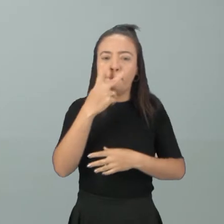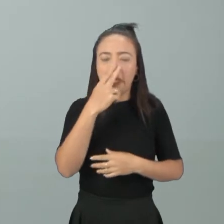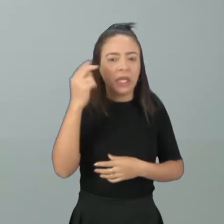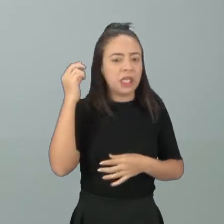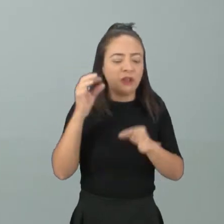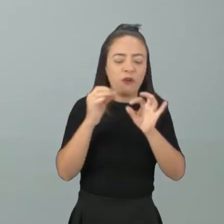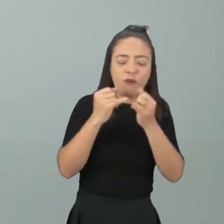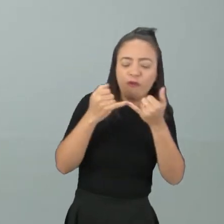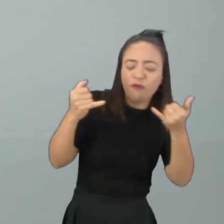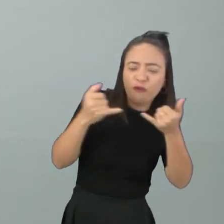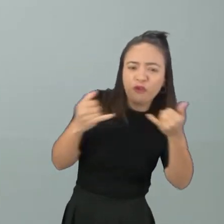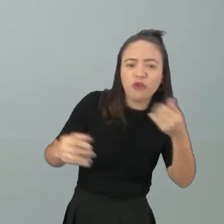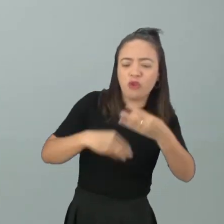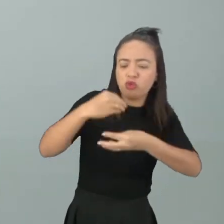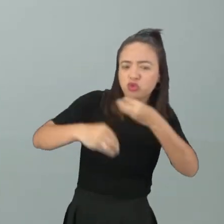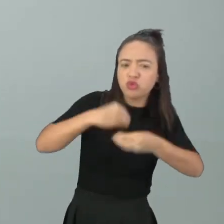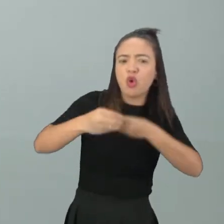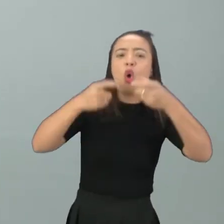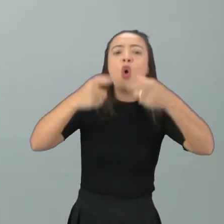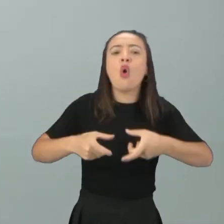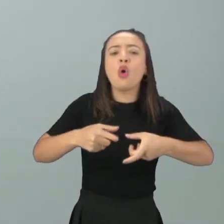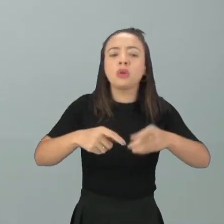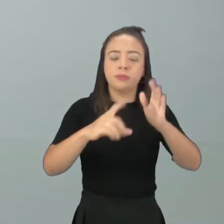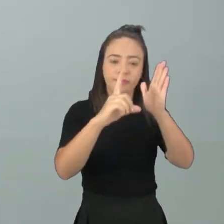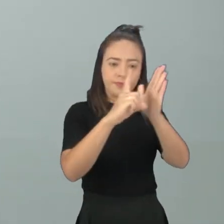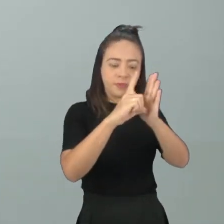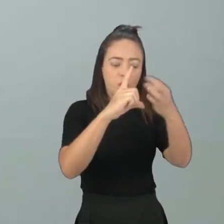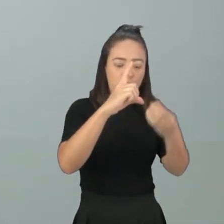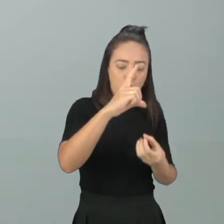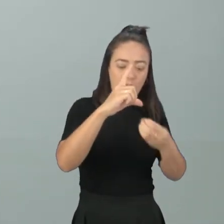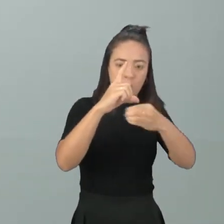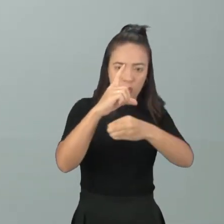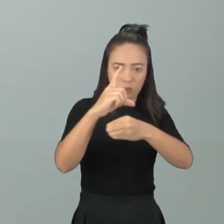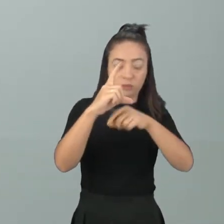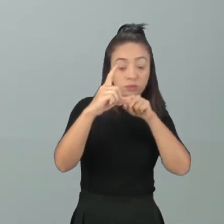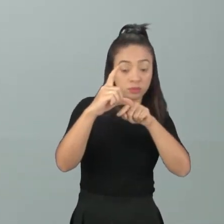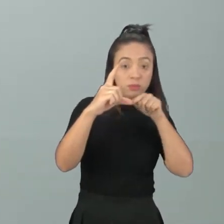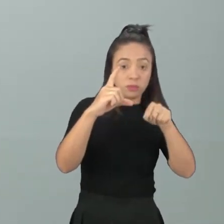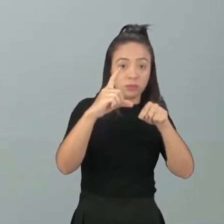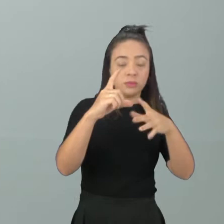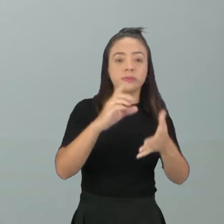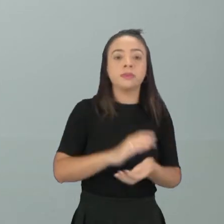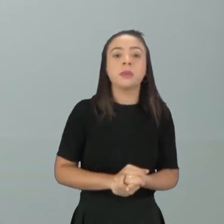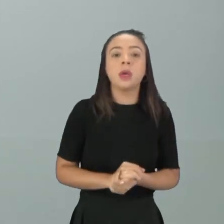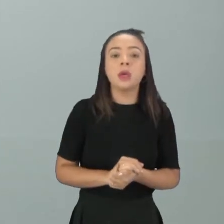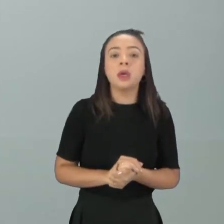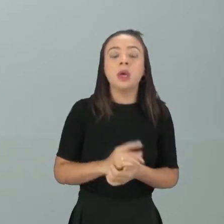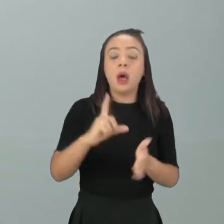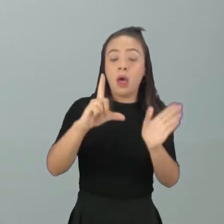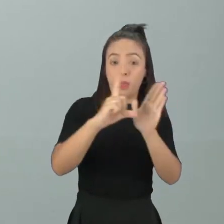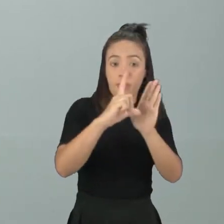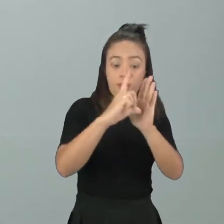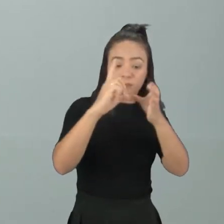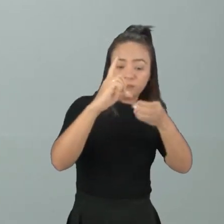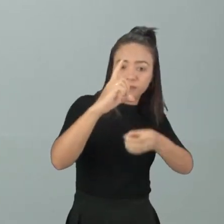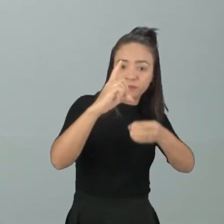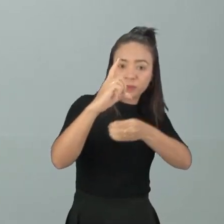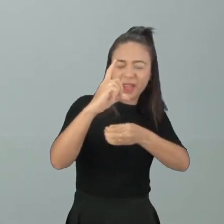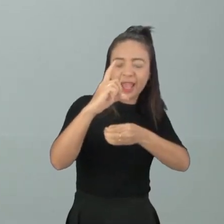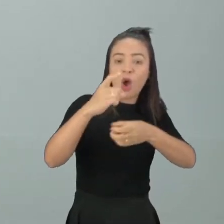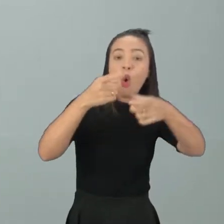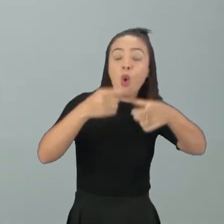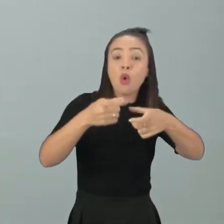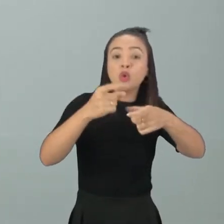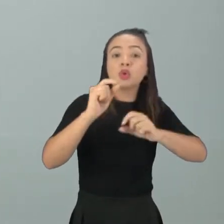tá? Onde é que ficam os túbulos seminíferos? Lá nos testículos, né? Então, os testículos, de uma forma geral, é o local onde são